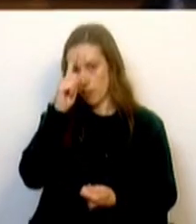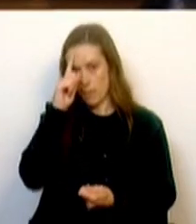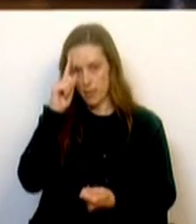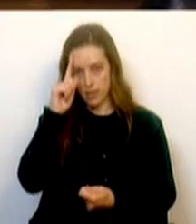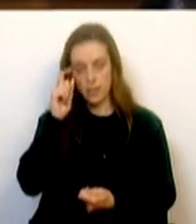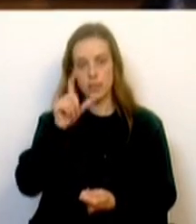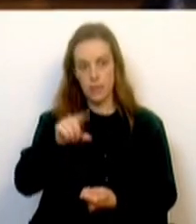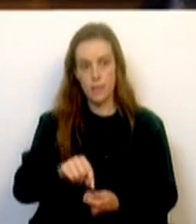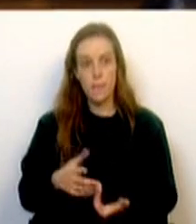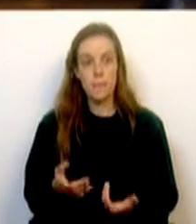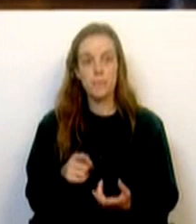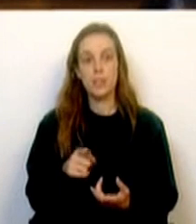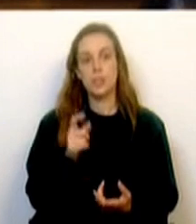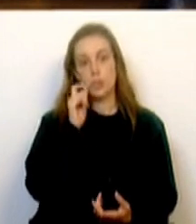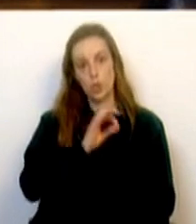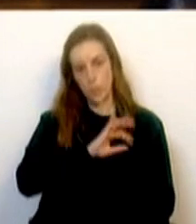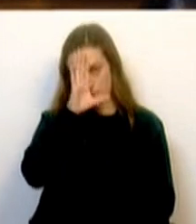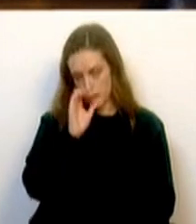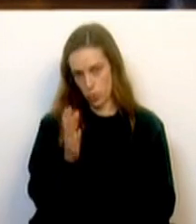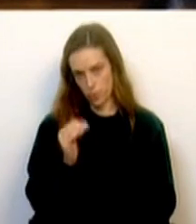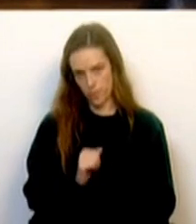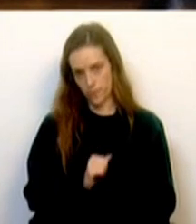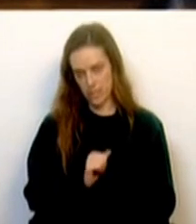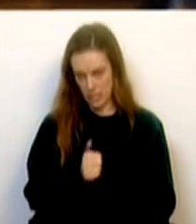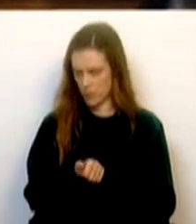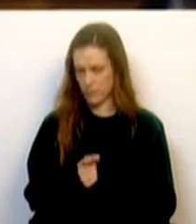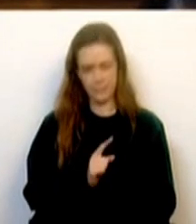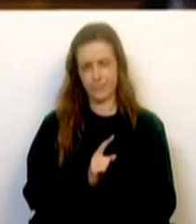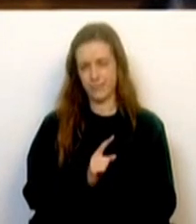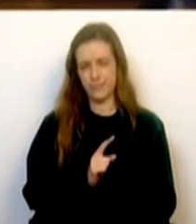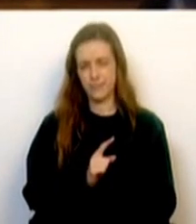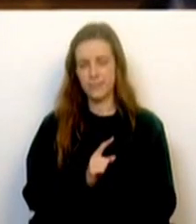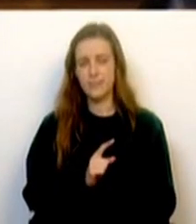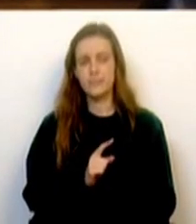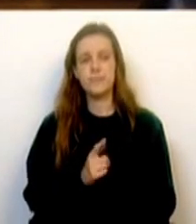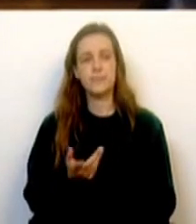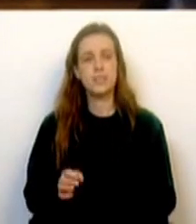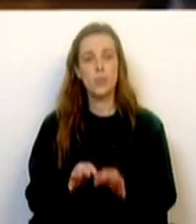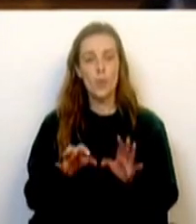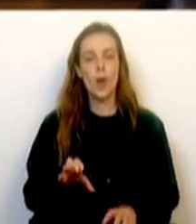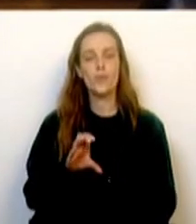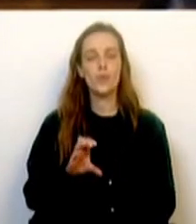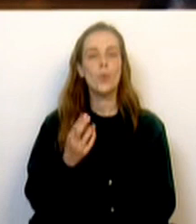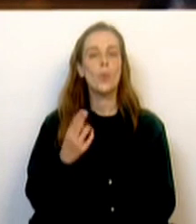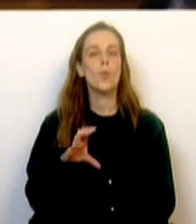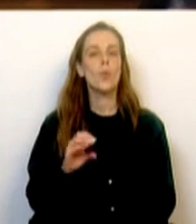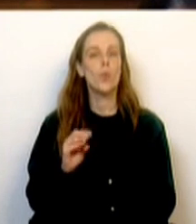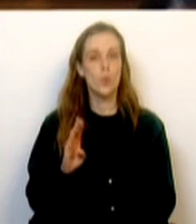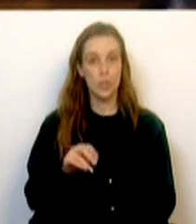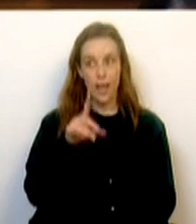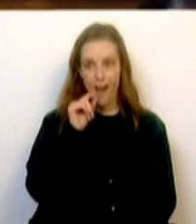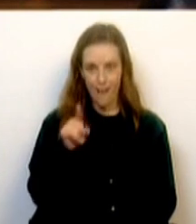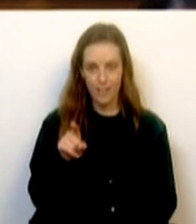Ou seja, Sr. Ministro, não é correto, certamente, fazer como os cucos. Os cucos são aquelas